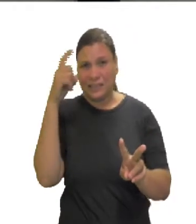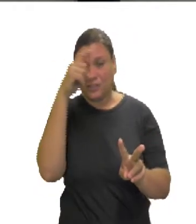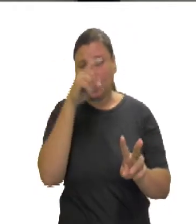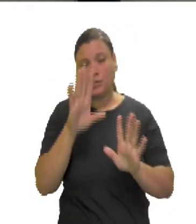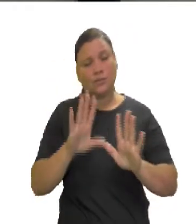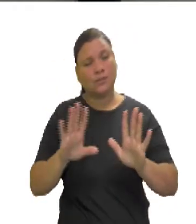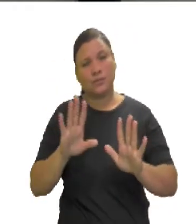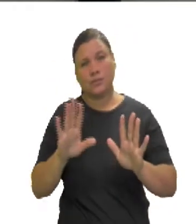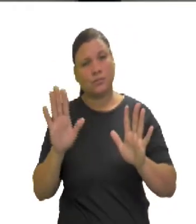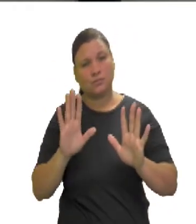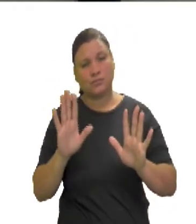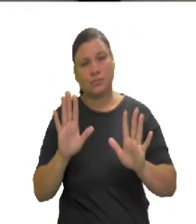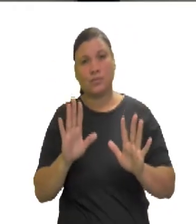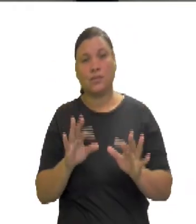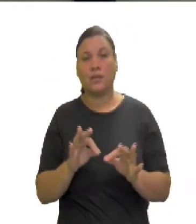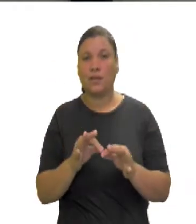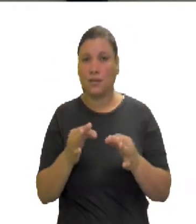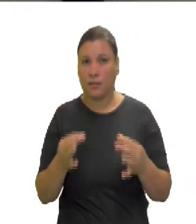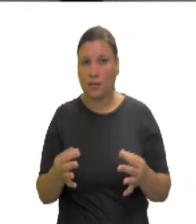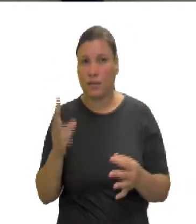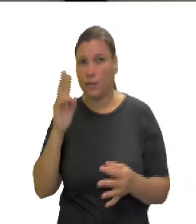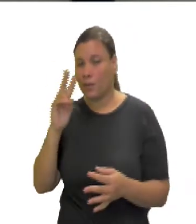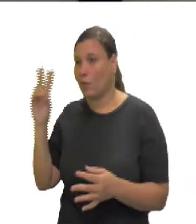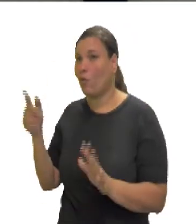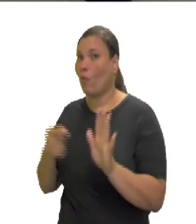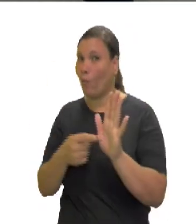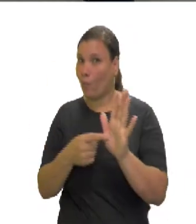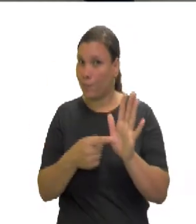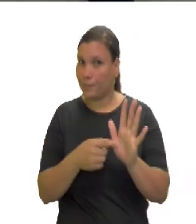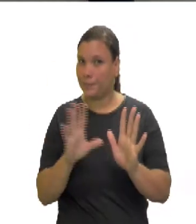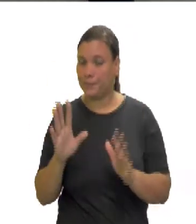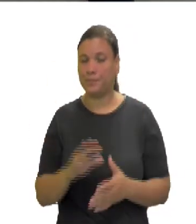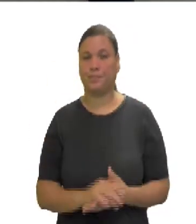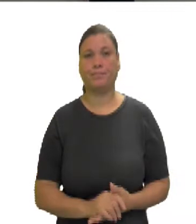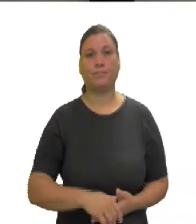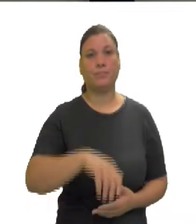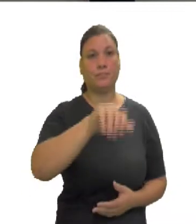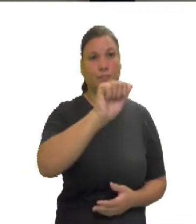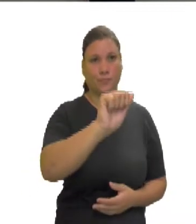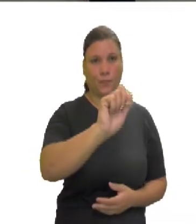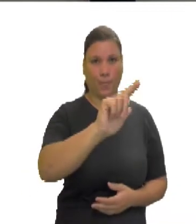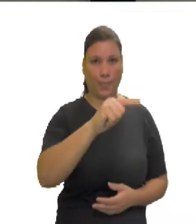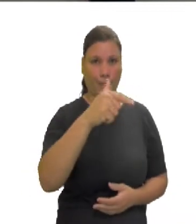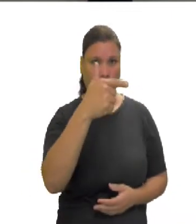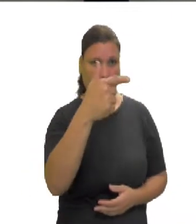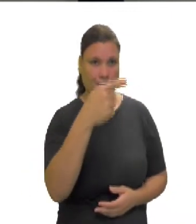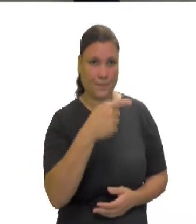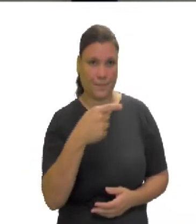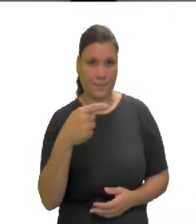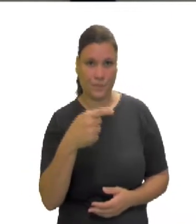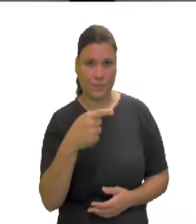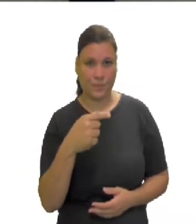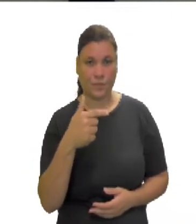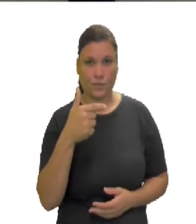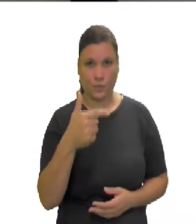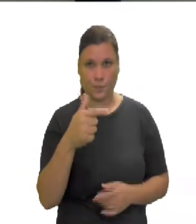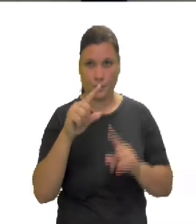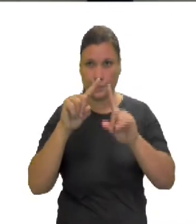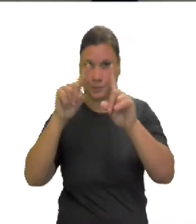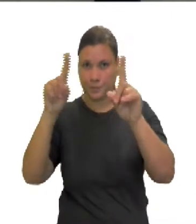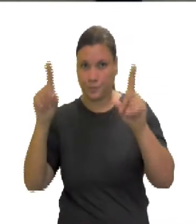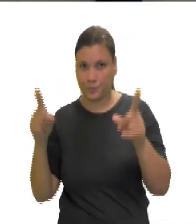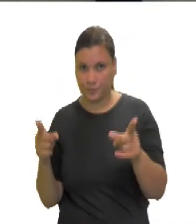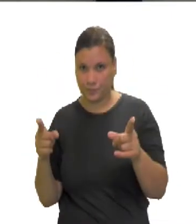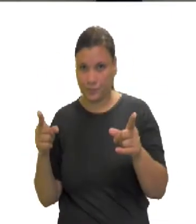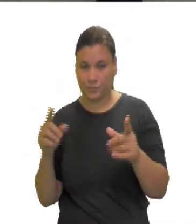O quadrado do primeiro termo, menos 2 vezes o produto do primeiro termo